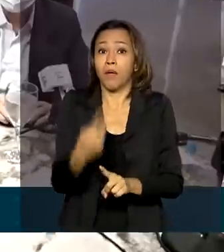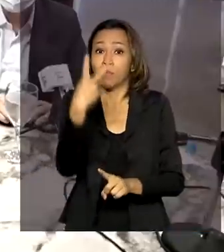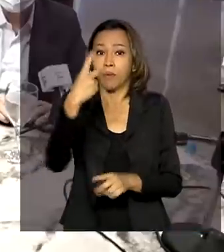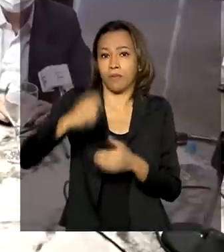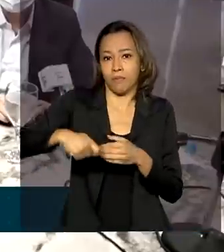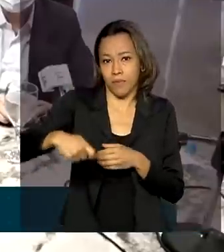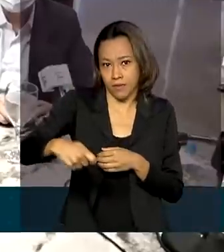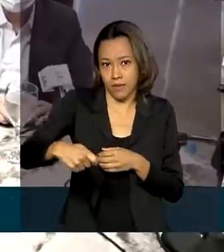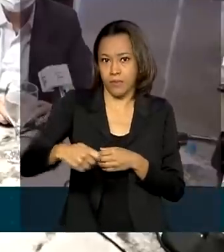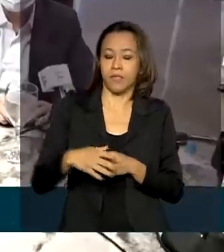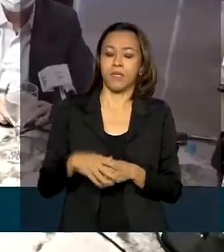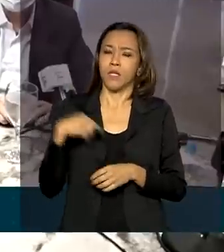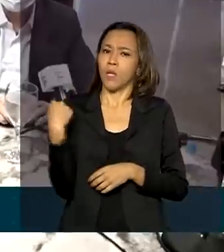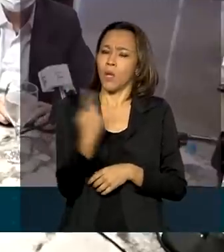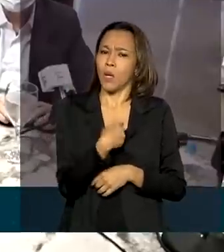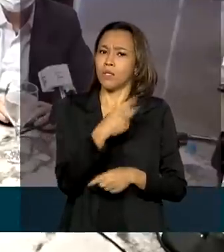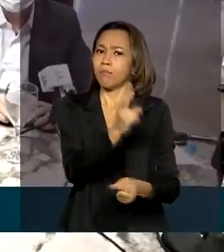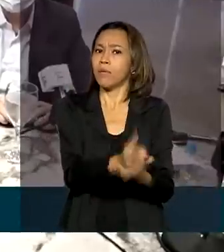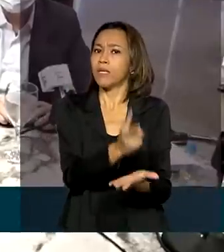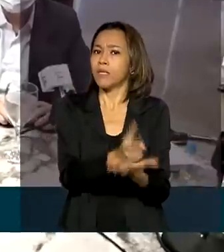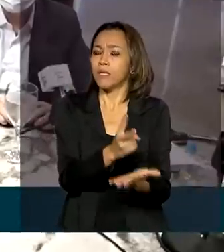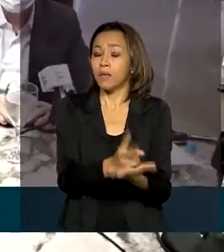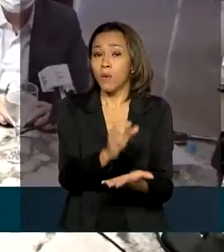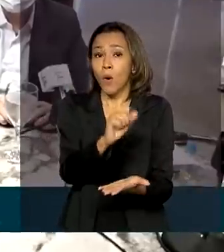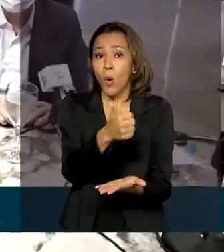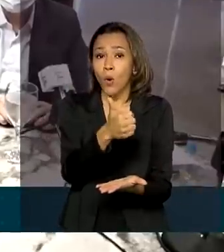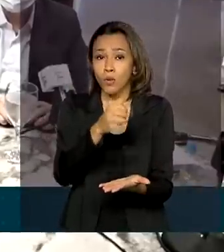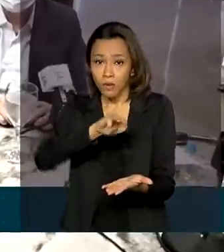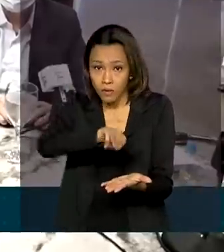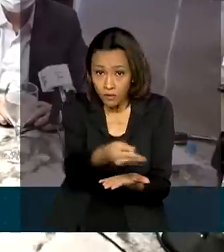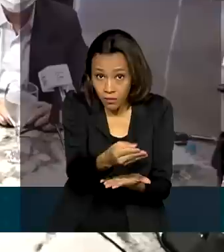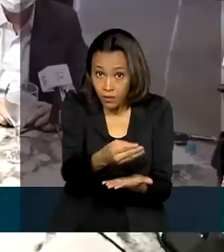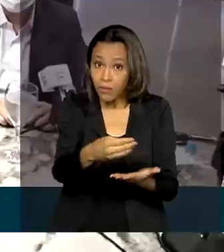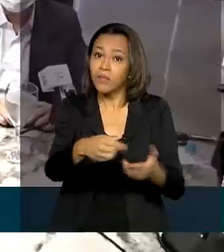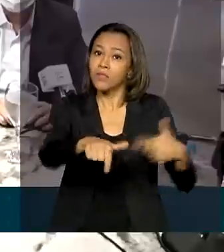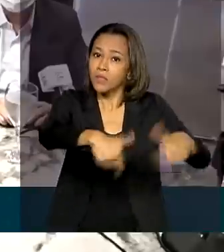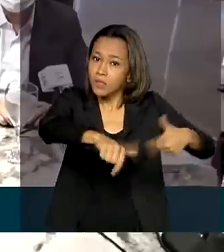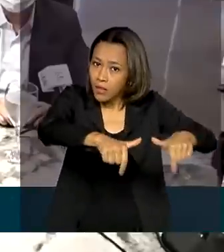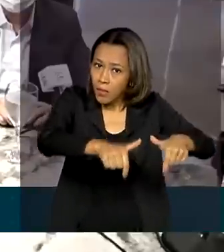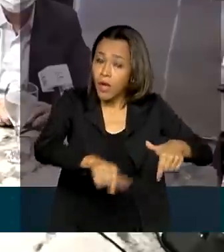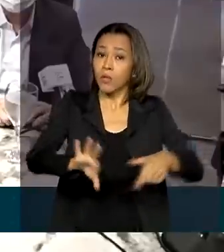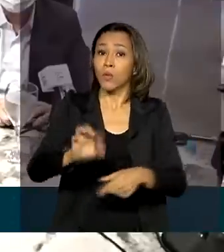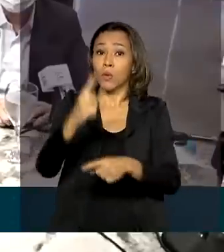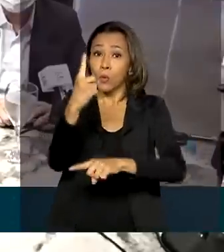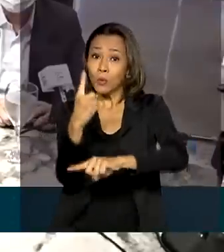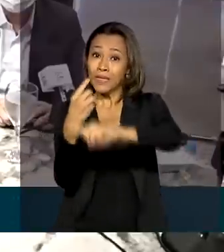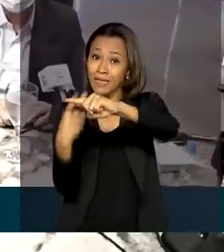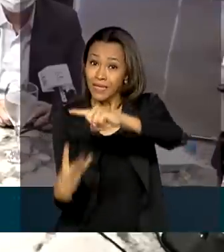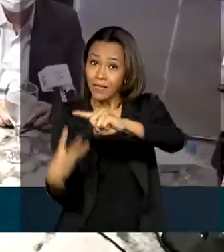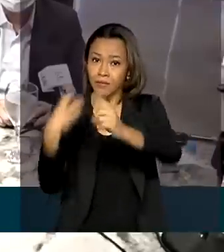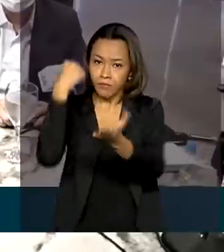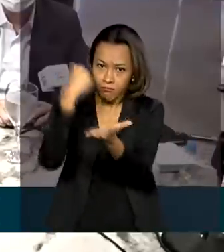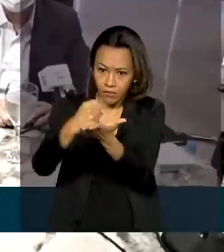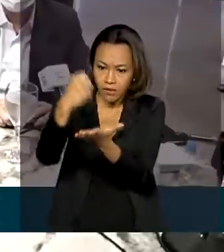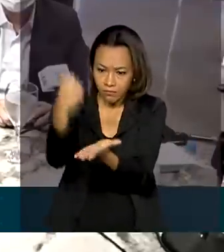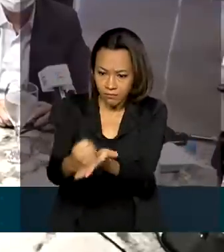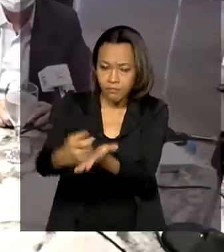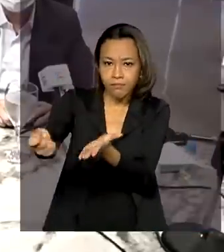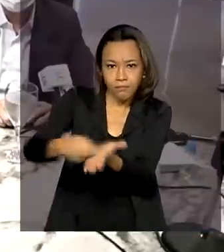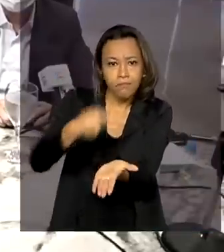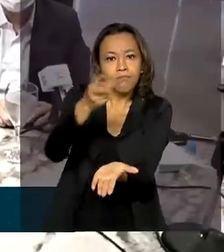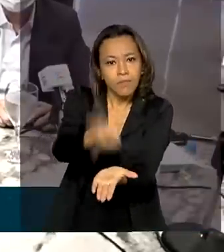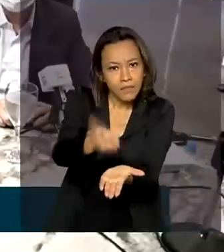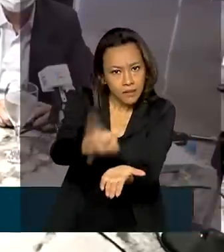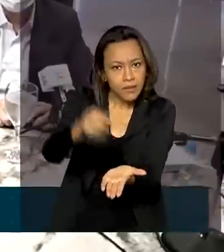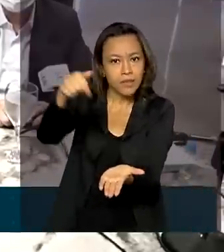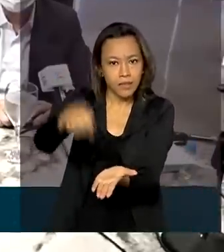preservamos quase 11 milhões de empregos, um terço da carteira assinada no Brasil. Preservamos quase